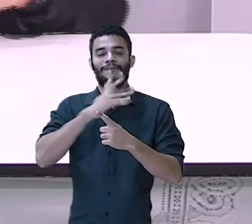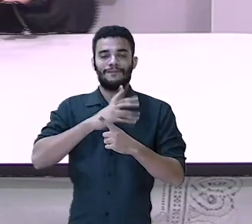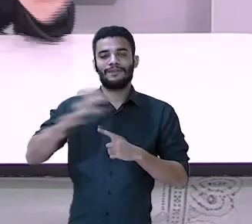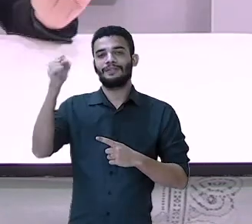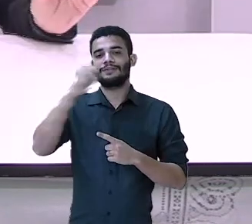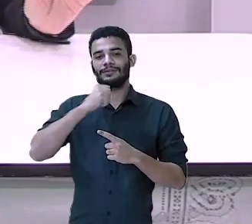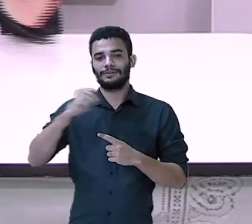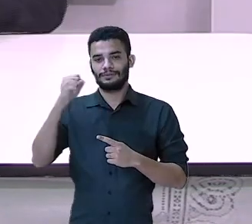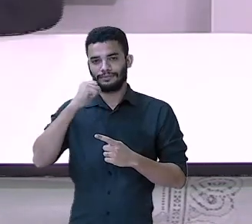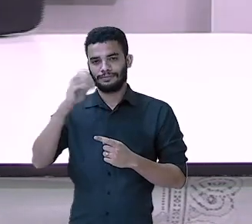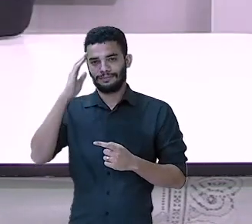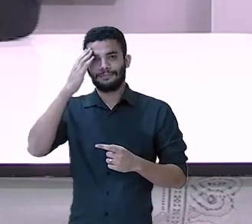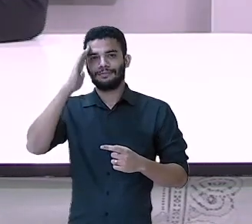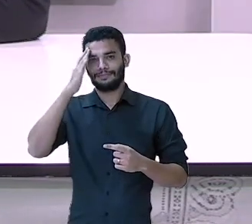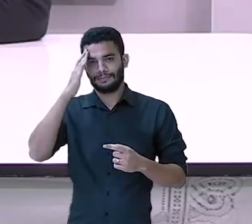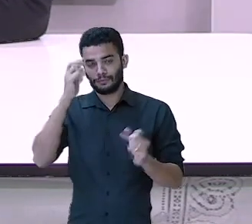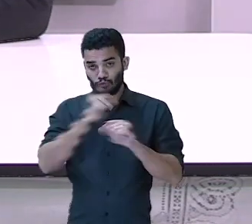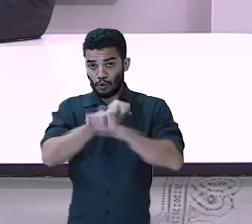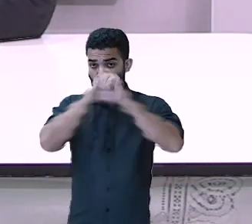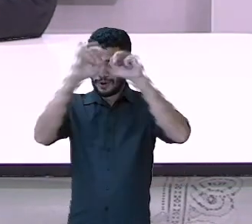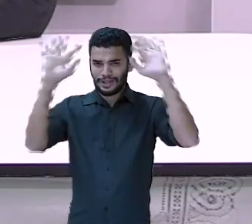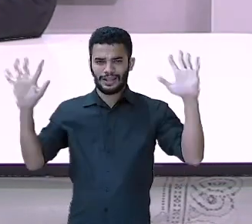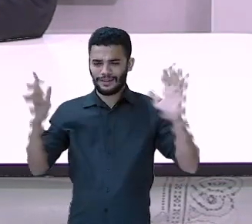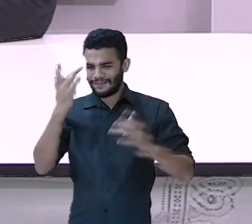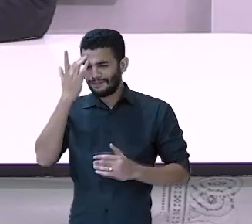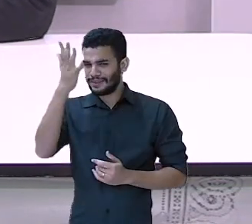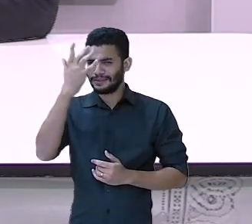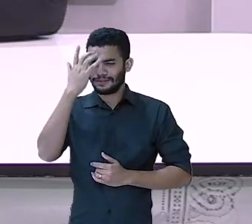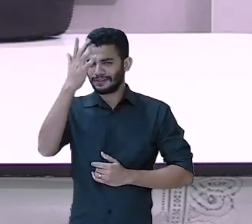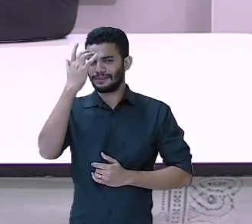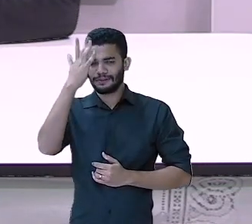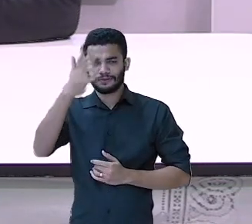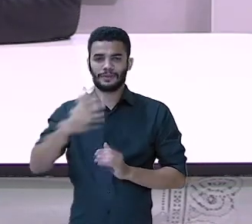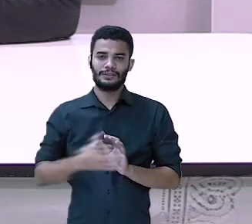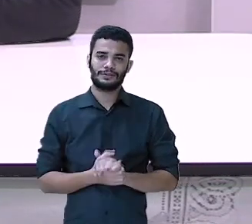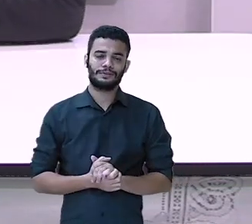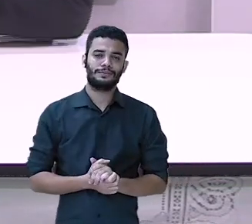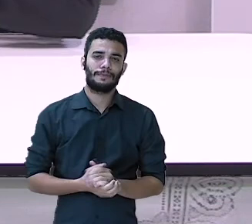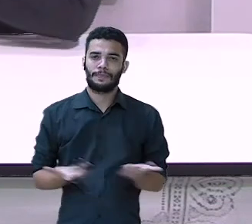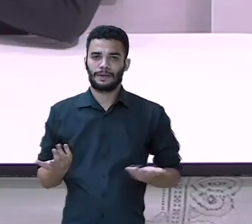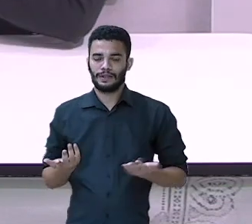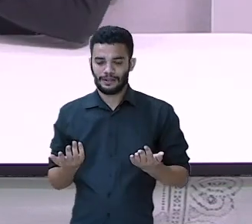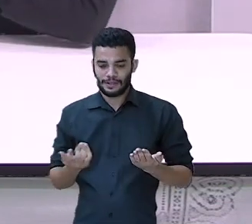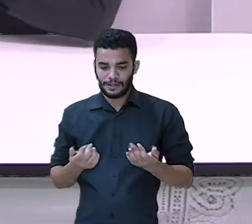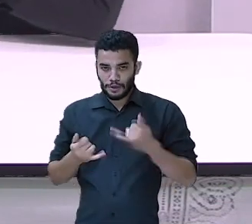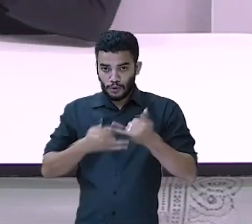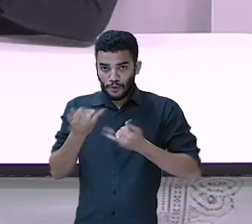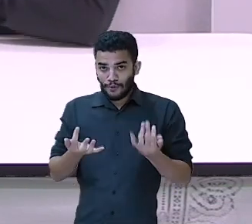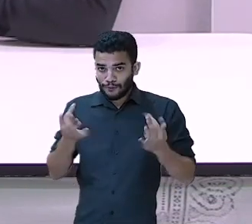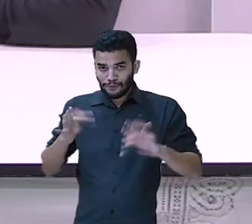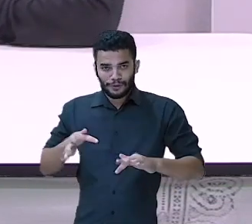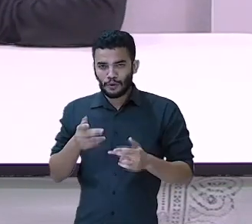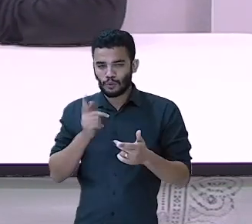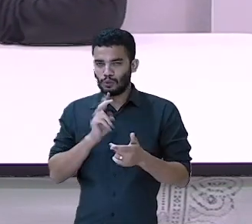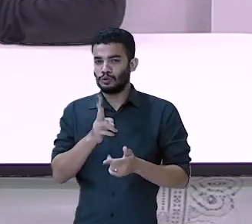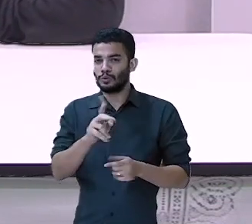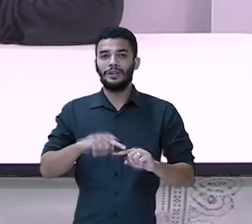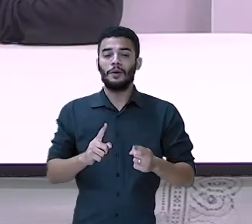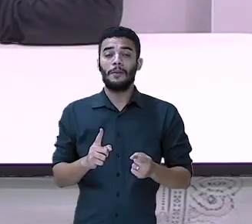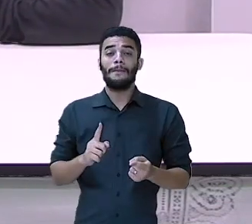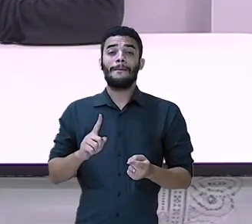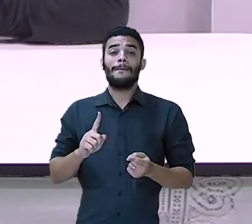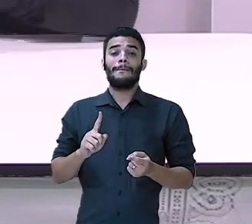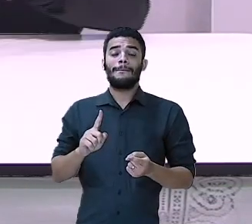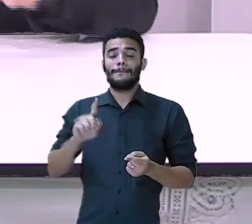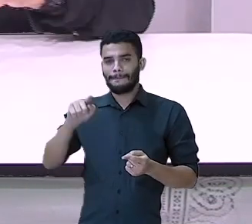o nosso jogo do caminho aqui de tabuleiro. A gente não vai finalizar, mas depois a gente vai ter outra oportunidade, né, Carol?